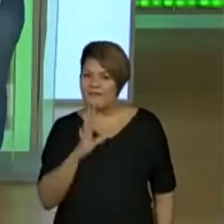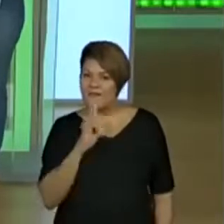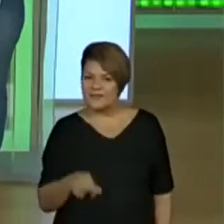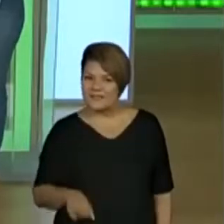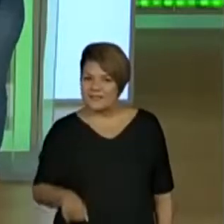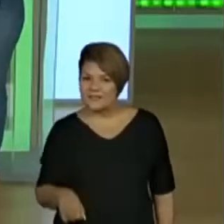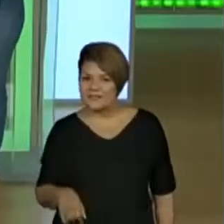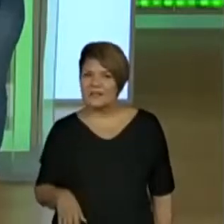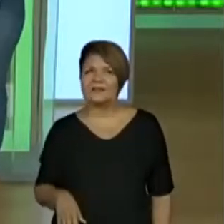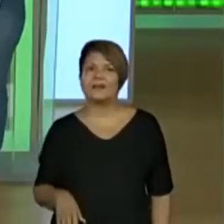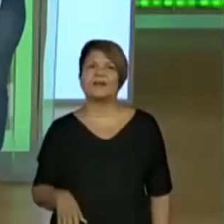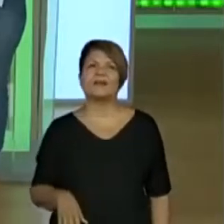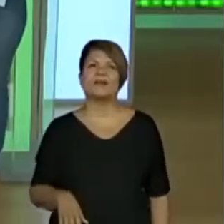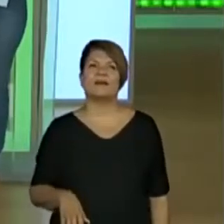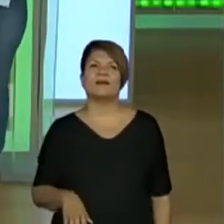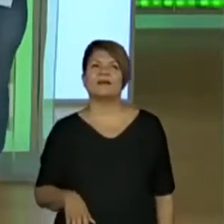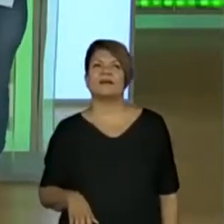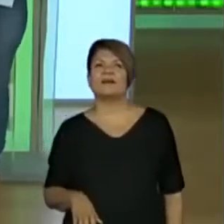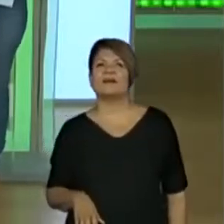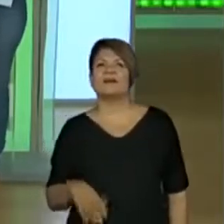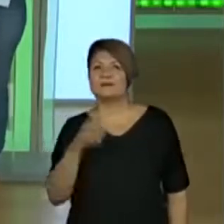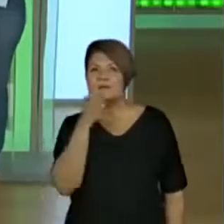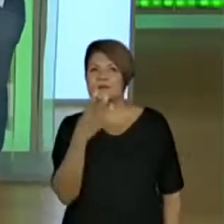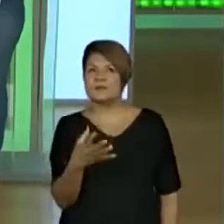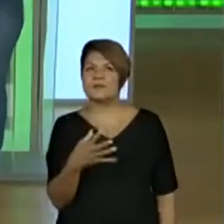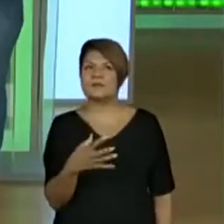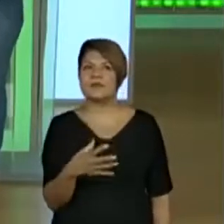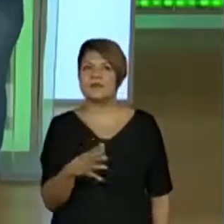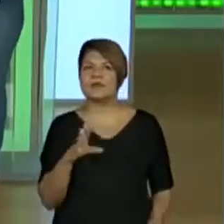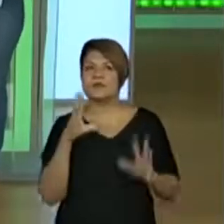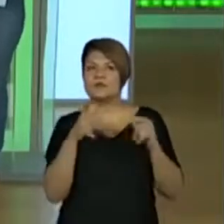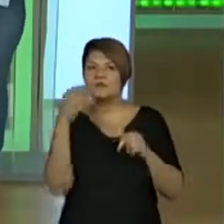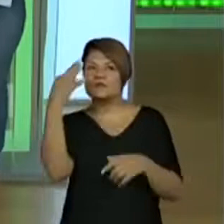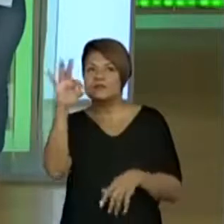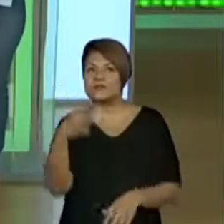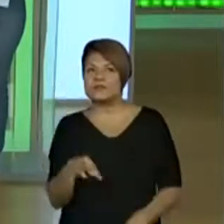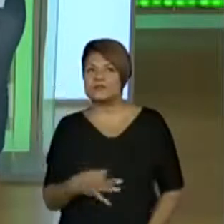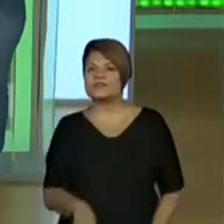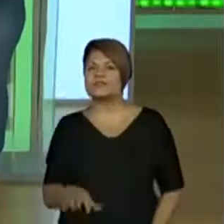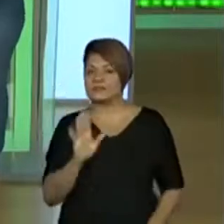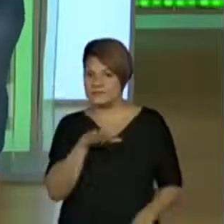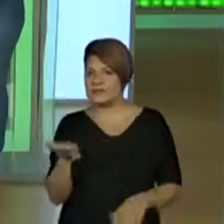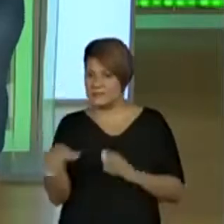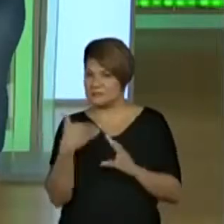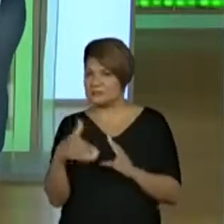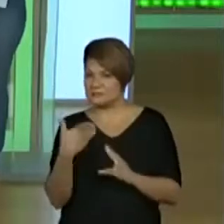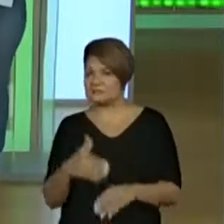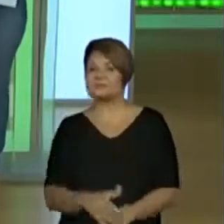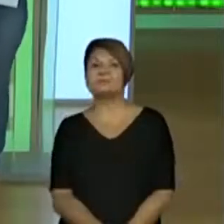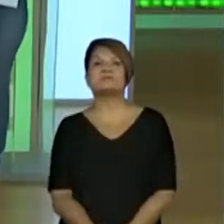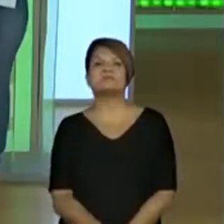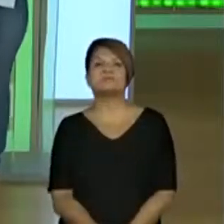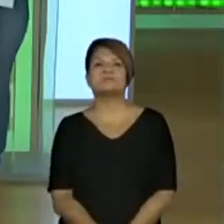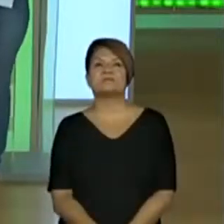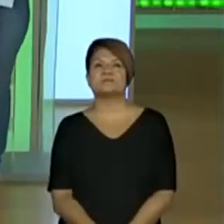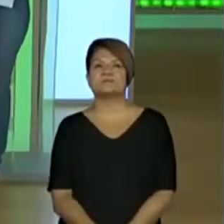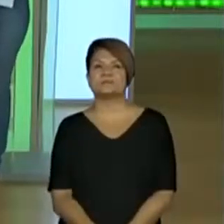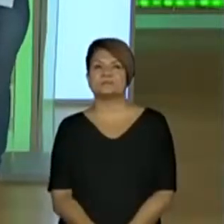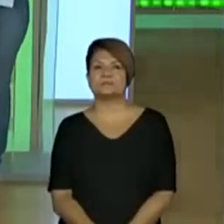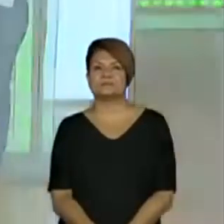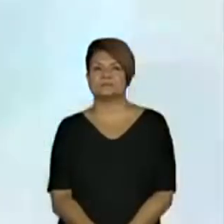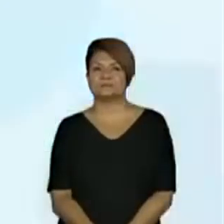A Sofia Gutierrez também está indo muito bem e está acertando tudo. Eu vou escrever aqui, gerente de organização, tá bom?